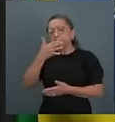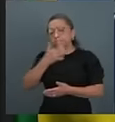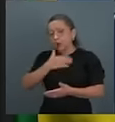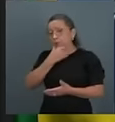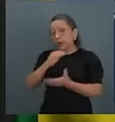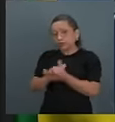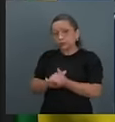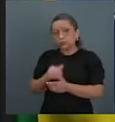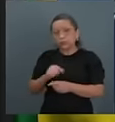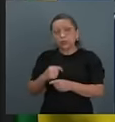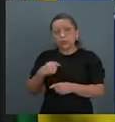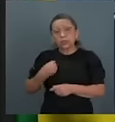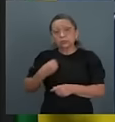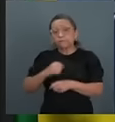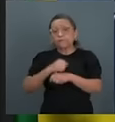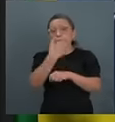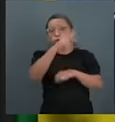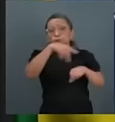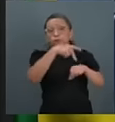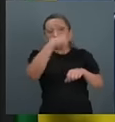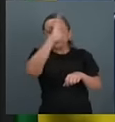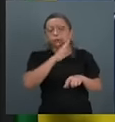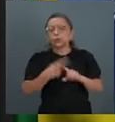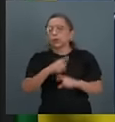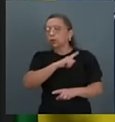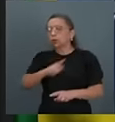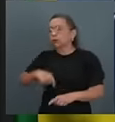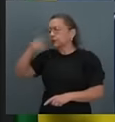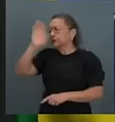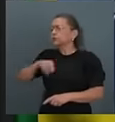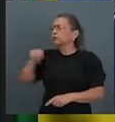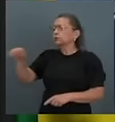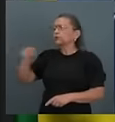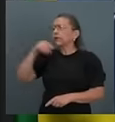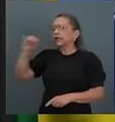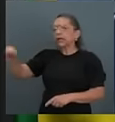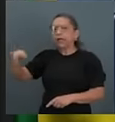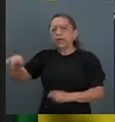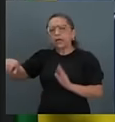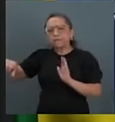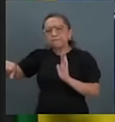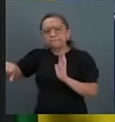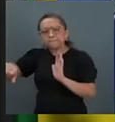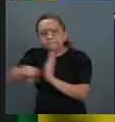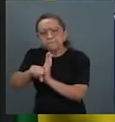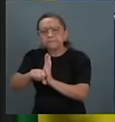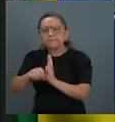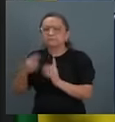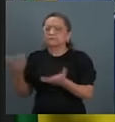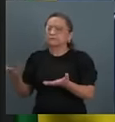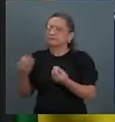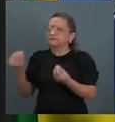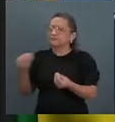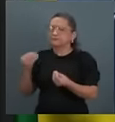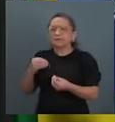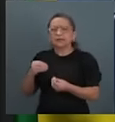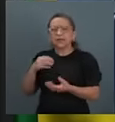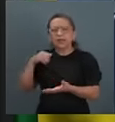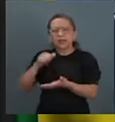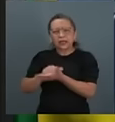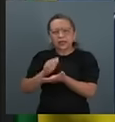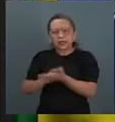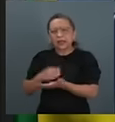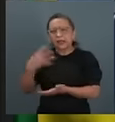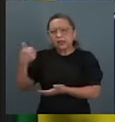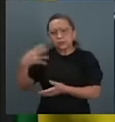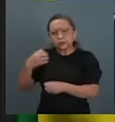Ele está fora do Brasil, porque o governo brasileiro o considera um criminoso, perigoso, merecedor de 14 anos de